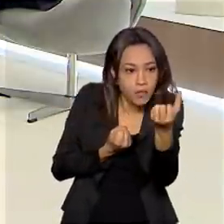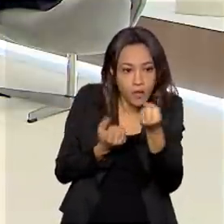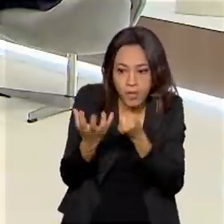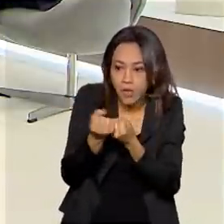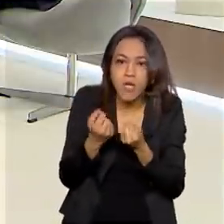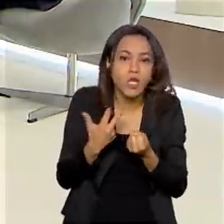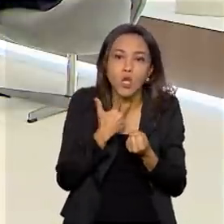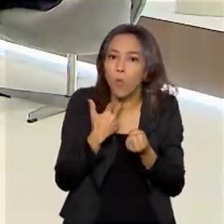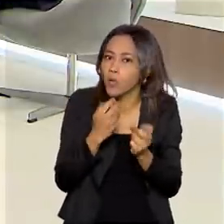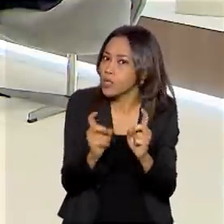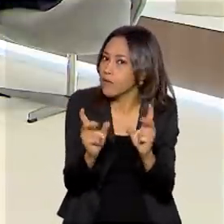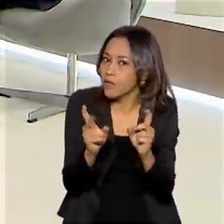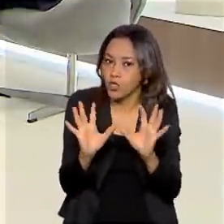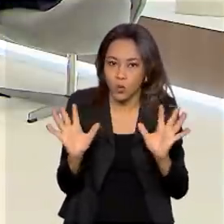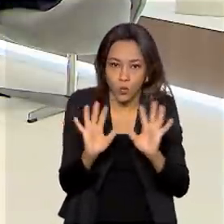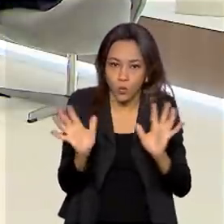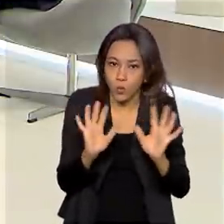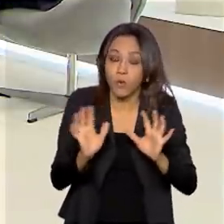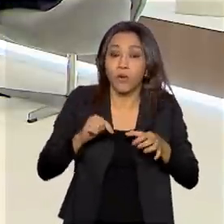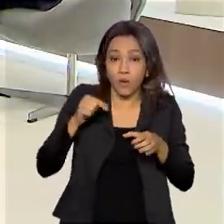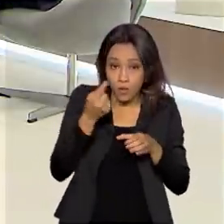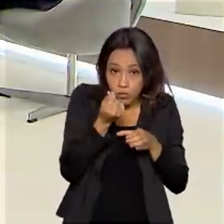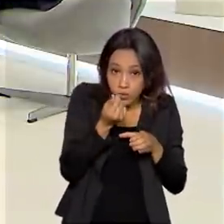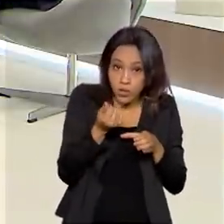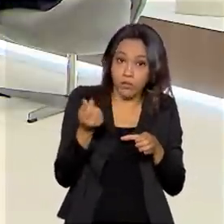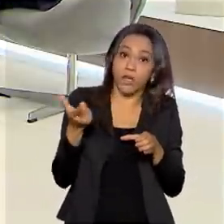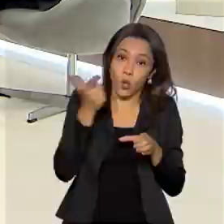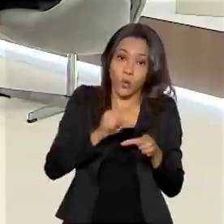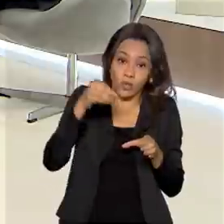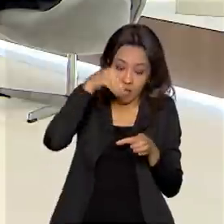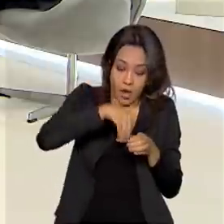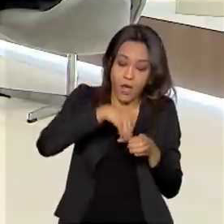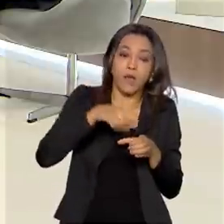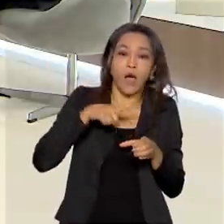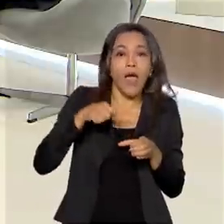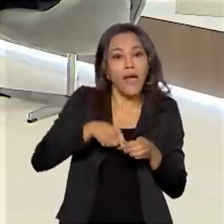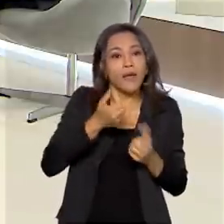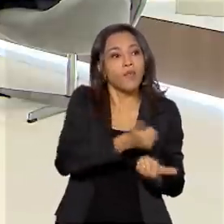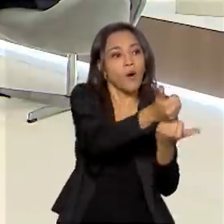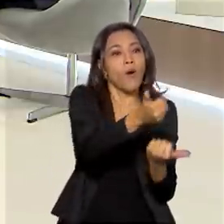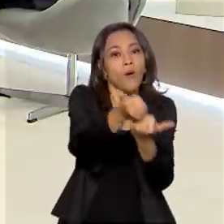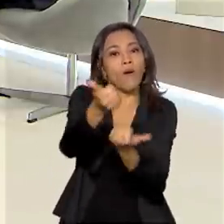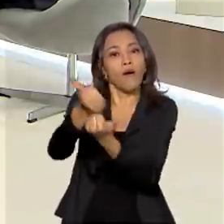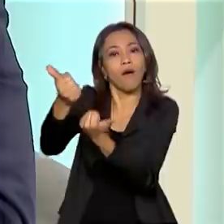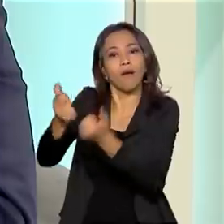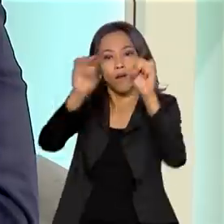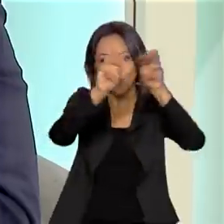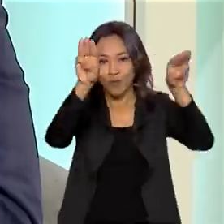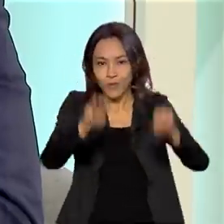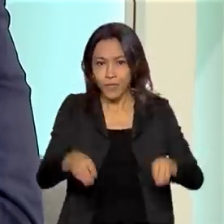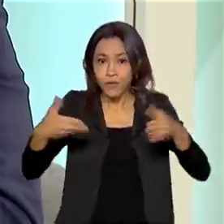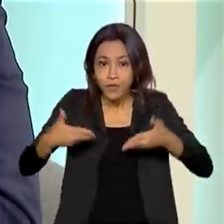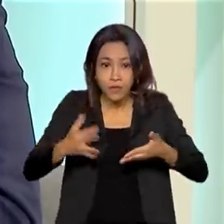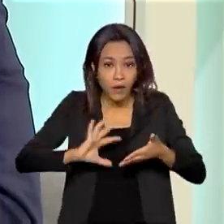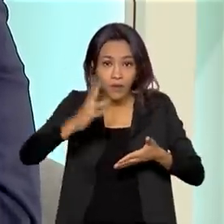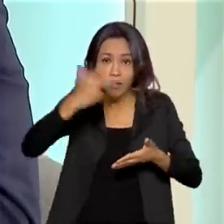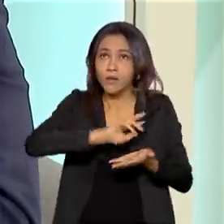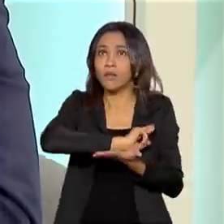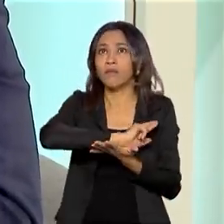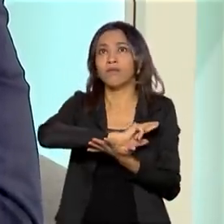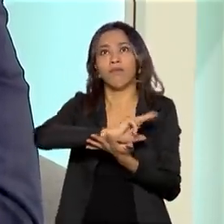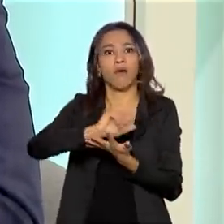fixo, e a receita operacional desse patrimônio é o sustenta o museu. Isso é uma realidade em vários países.